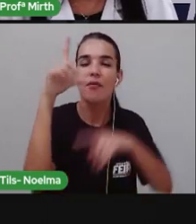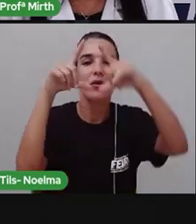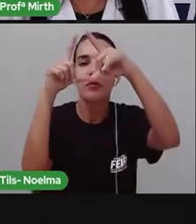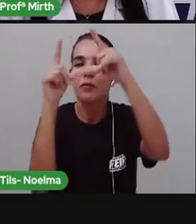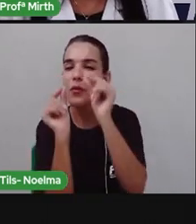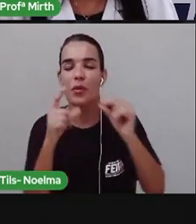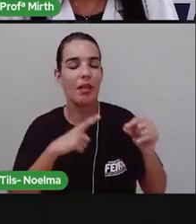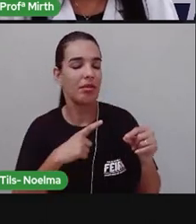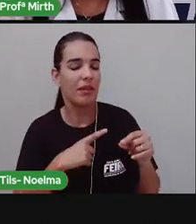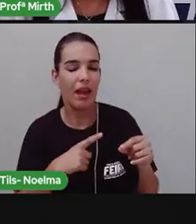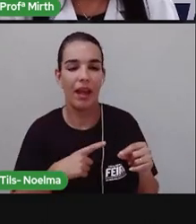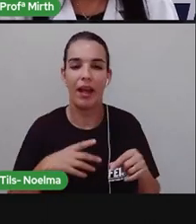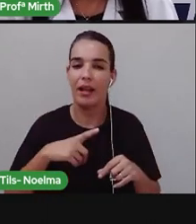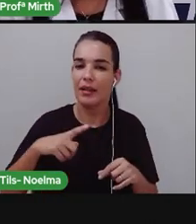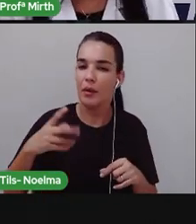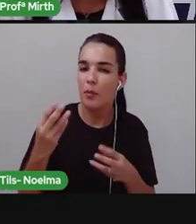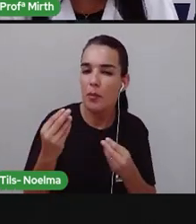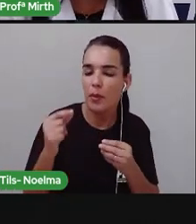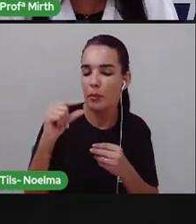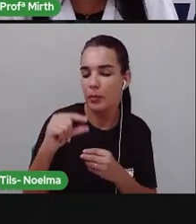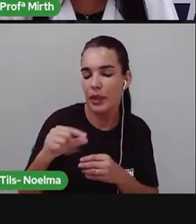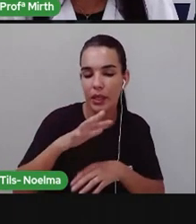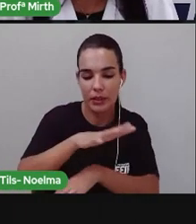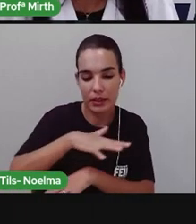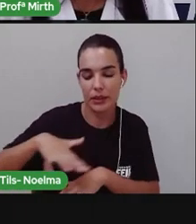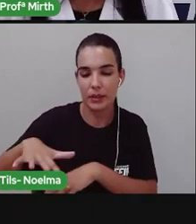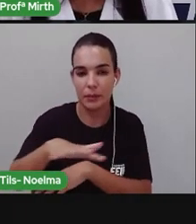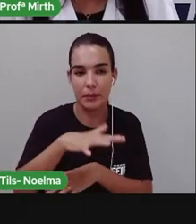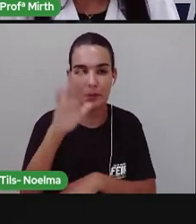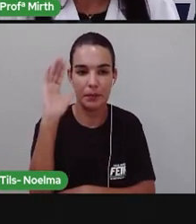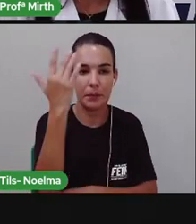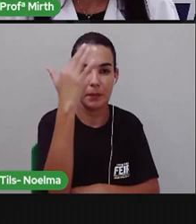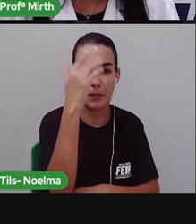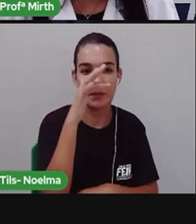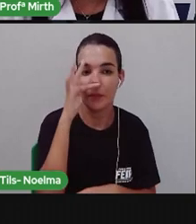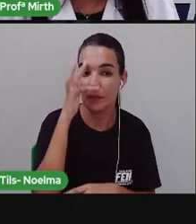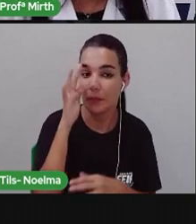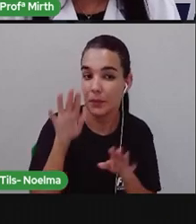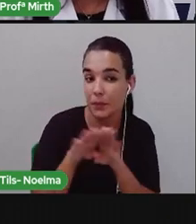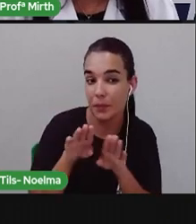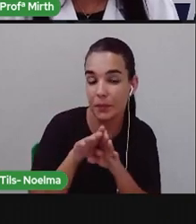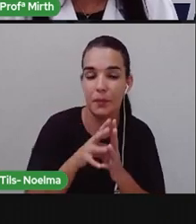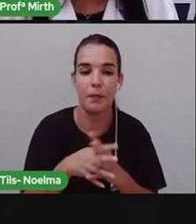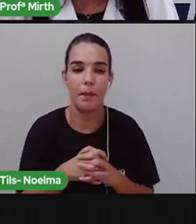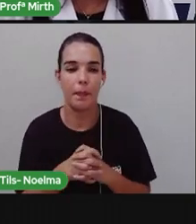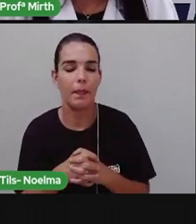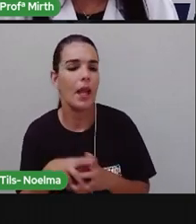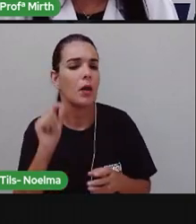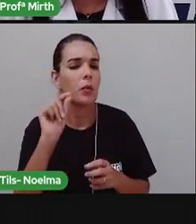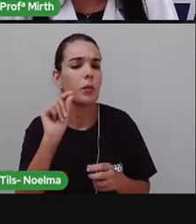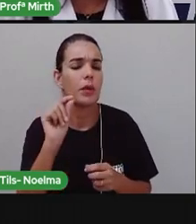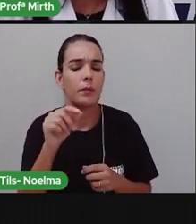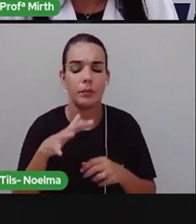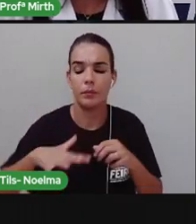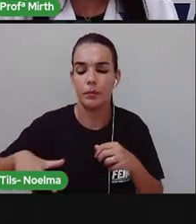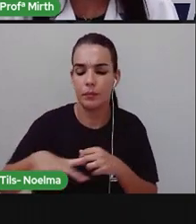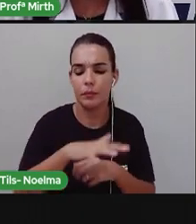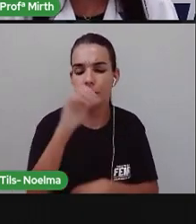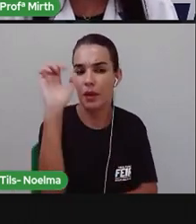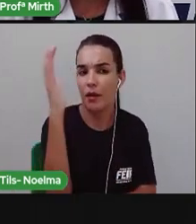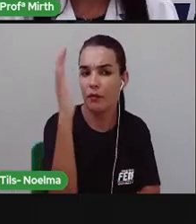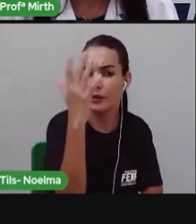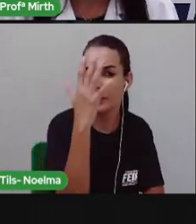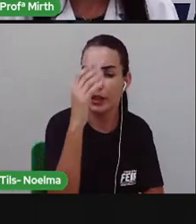folhas E pequenas plantas Forrando o chão Essa vegetação Ela é adaptada Ao clima